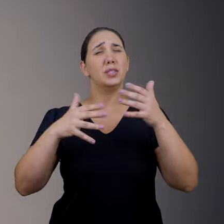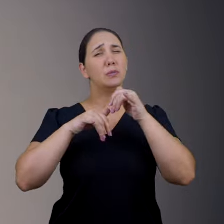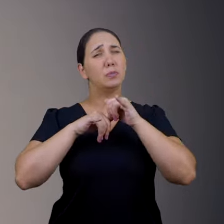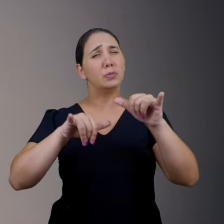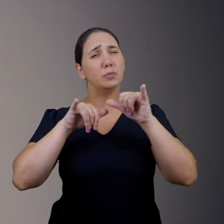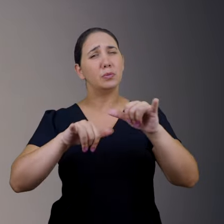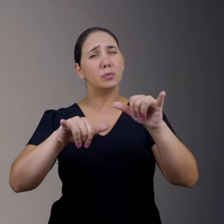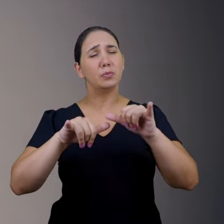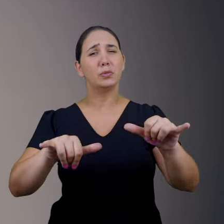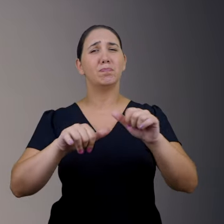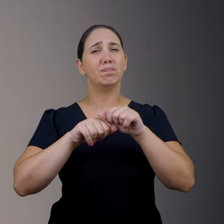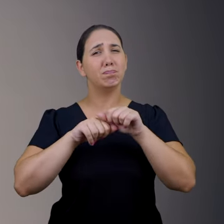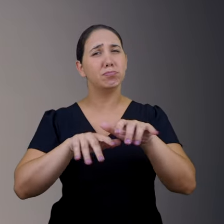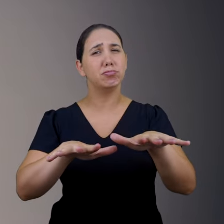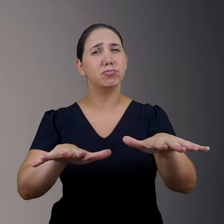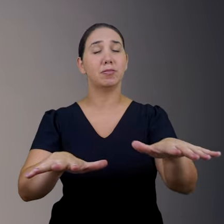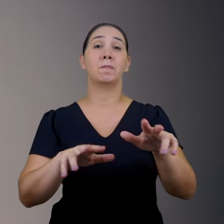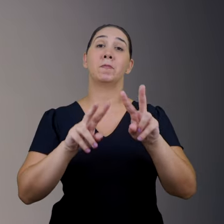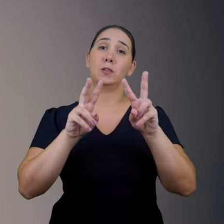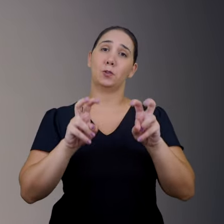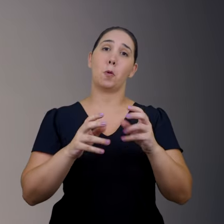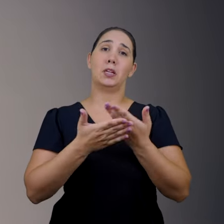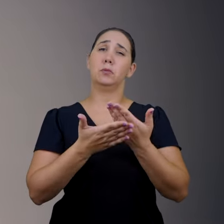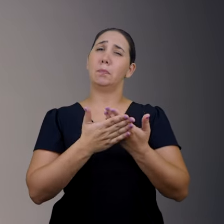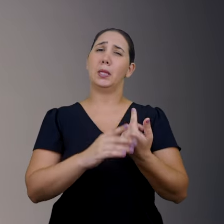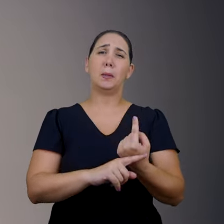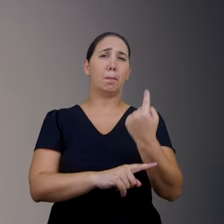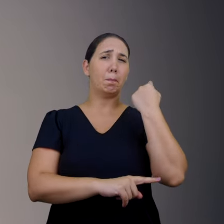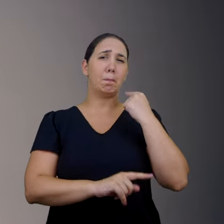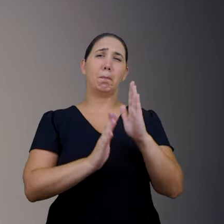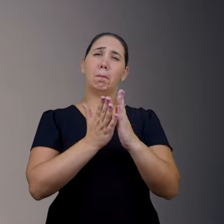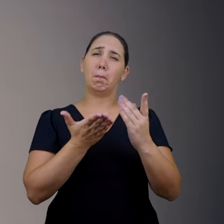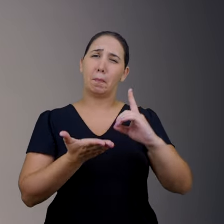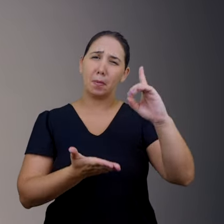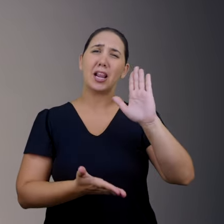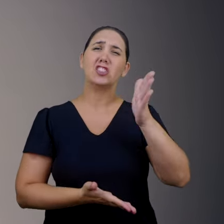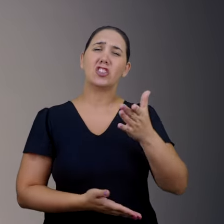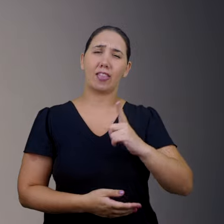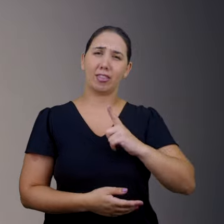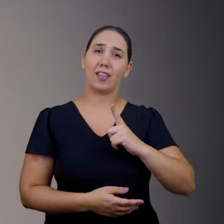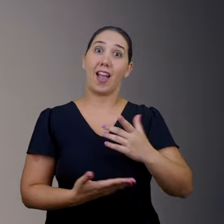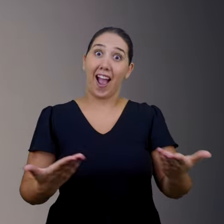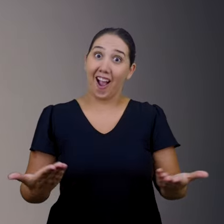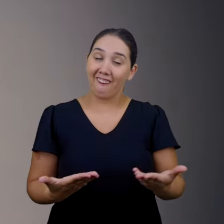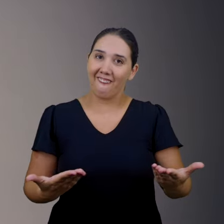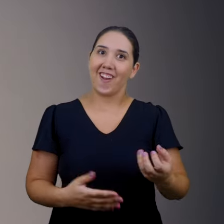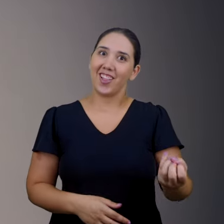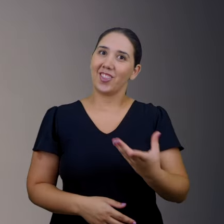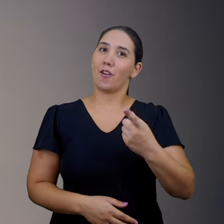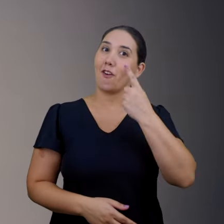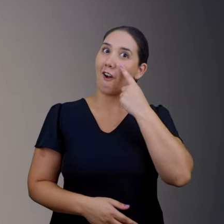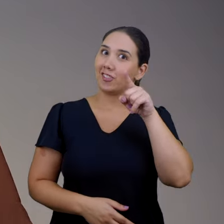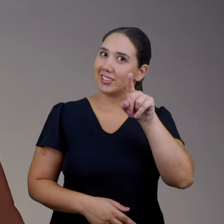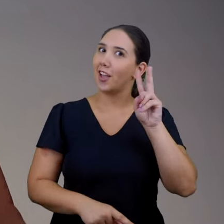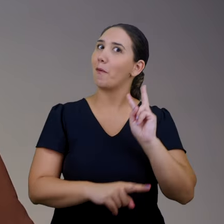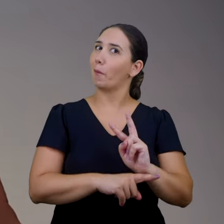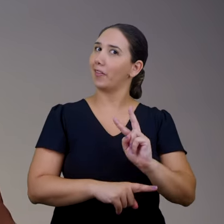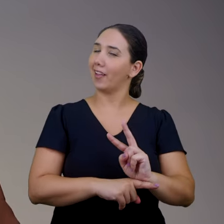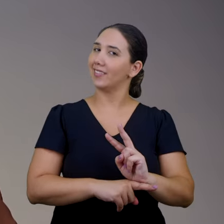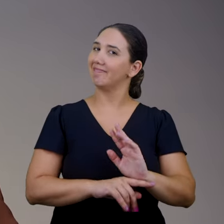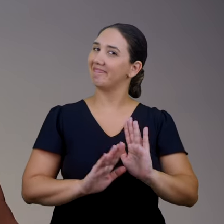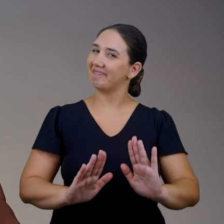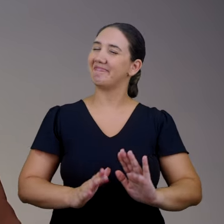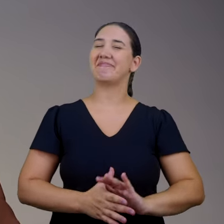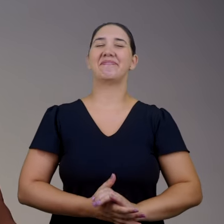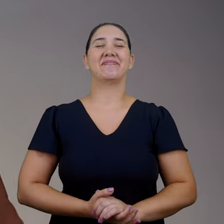objetivo de promover essa mensagem que vem desde os tempos bíblicos e agora é mais atual do que nunca. Então